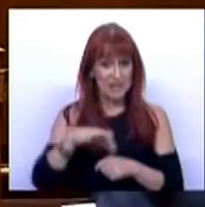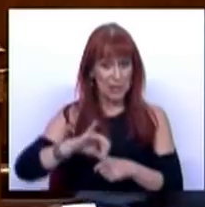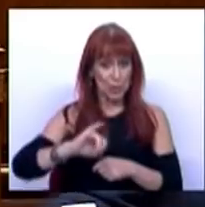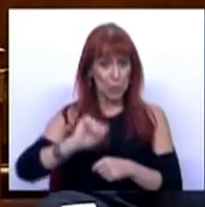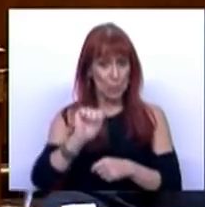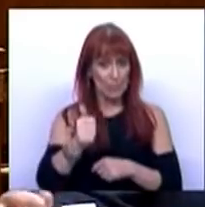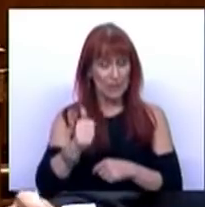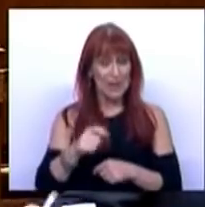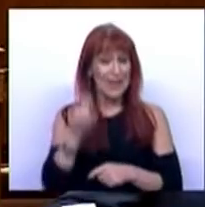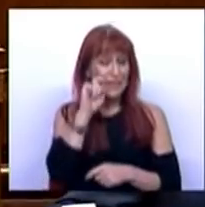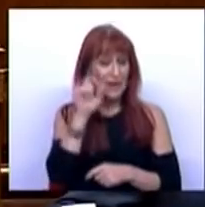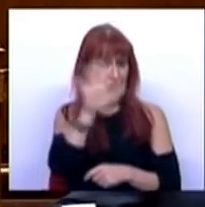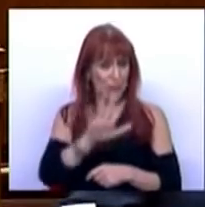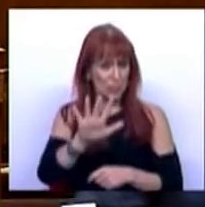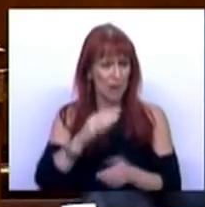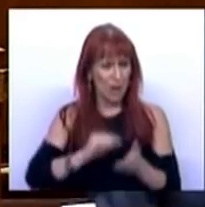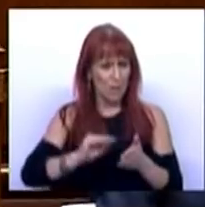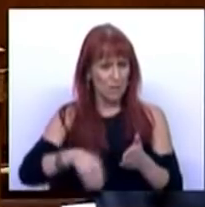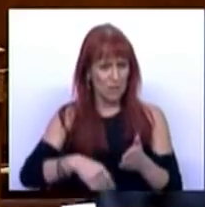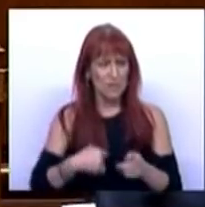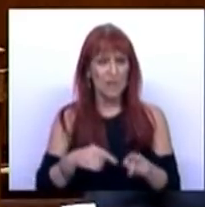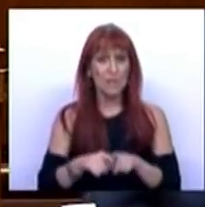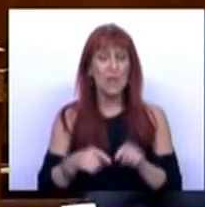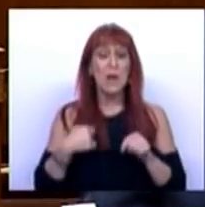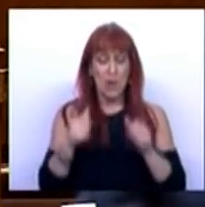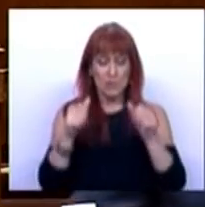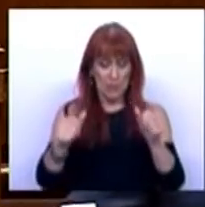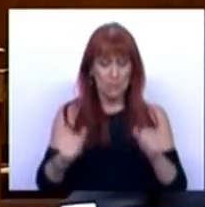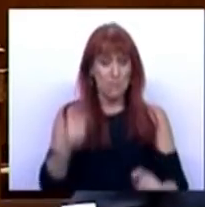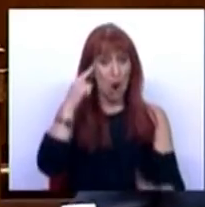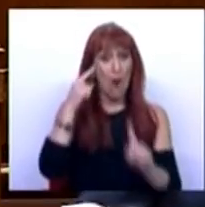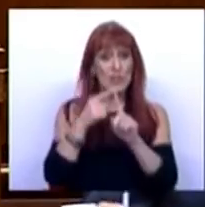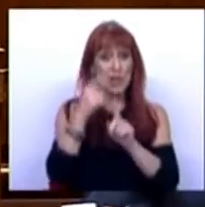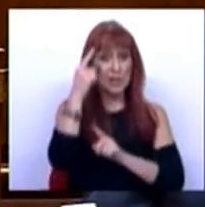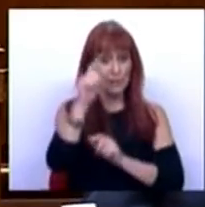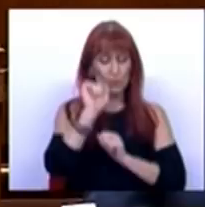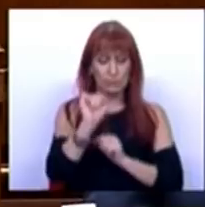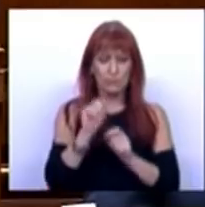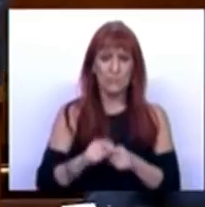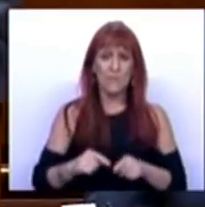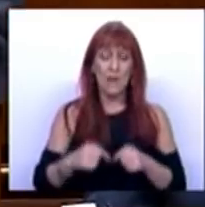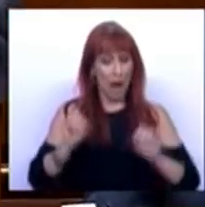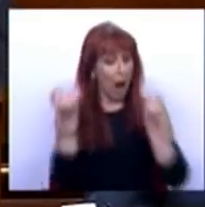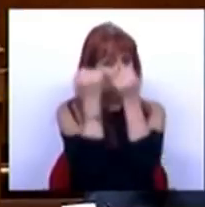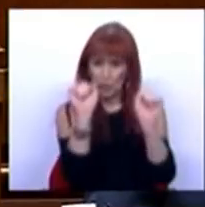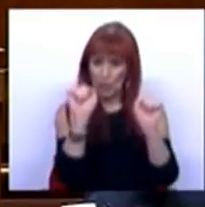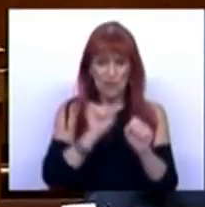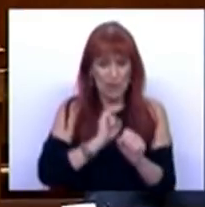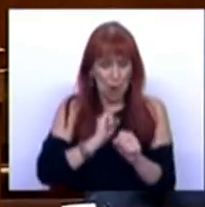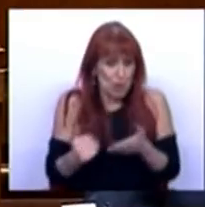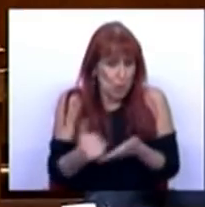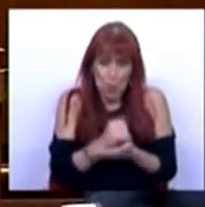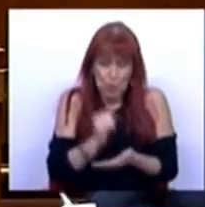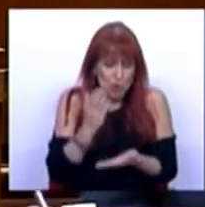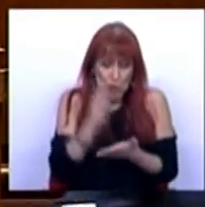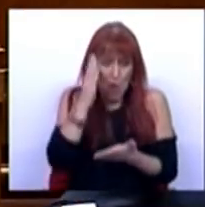para a defesa nacional. Fixámos um objetivo de, autonomamente e só com os nossos recursos,